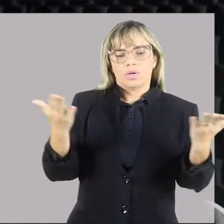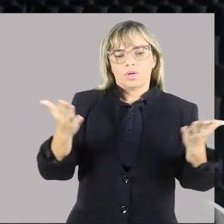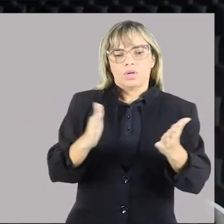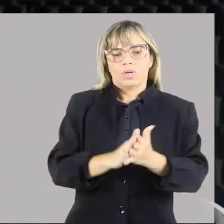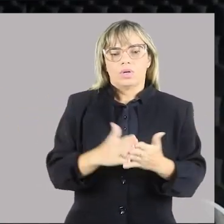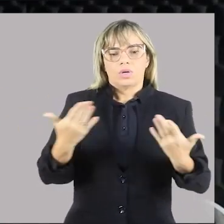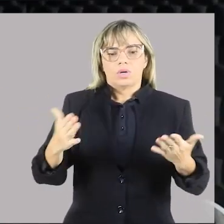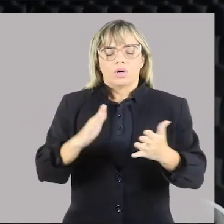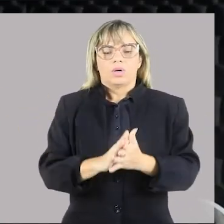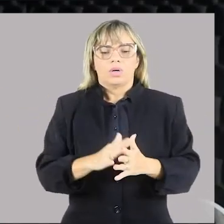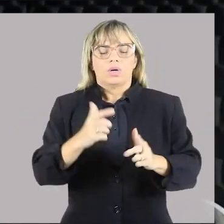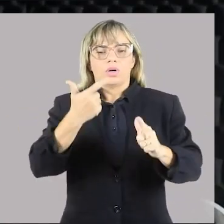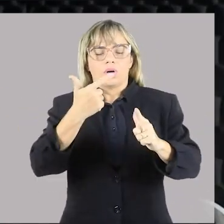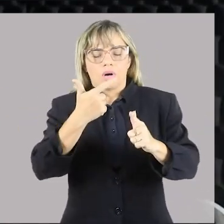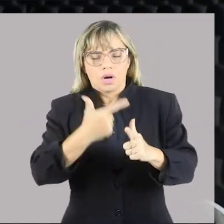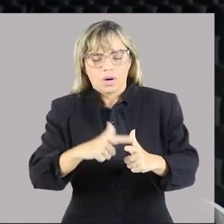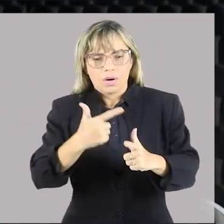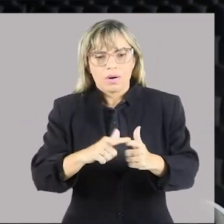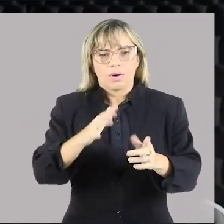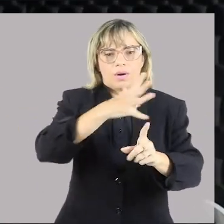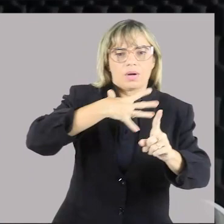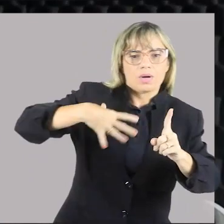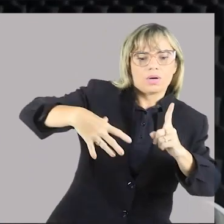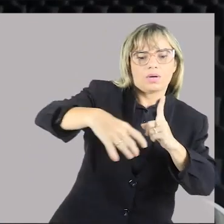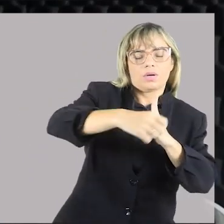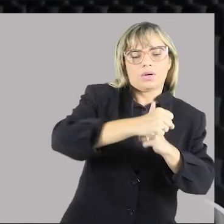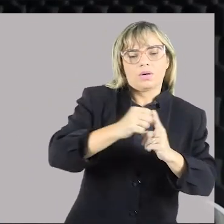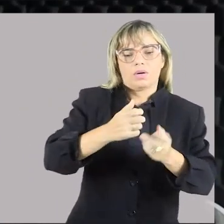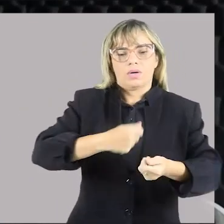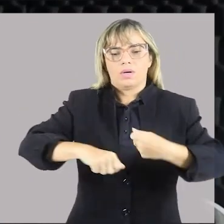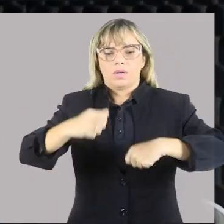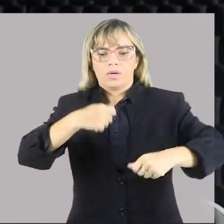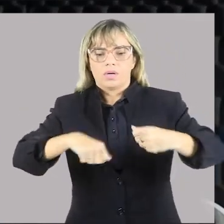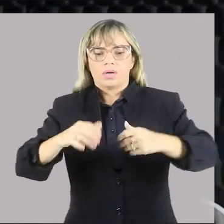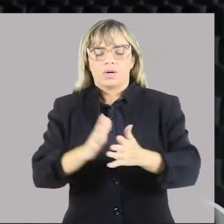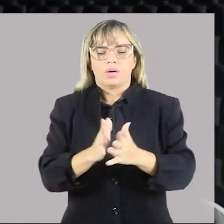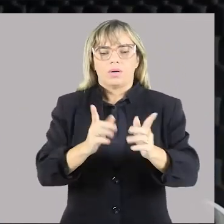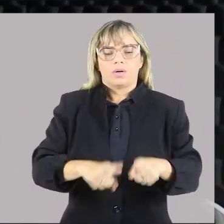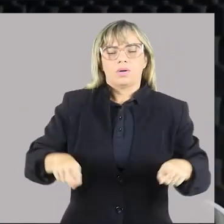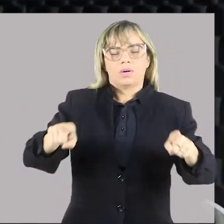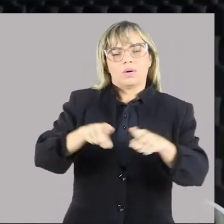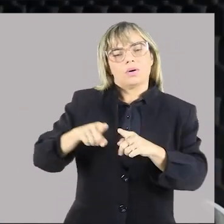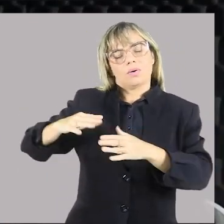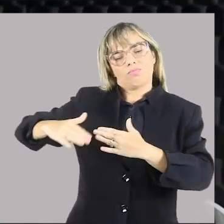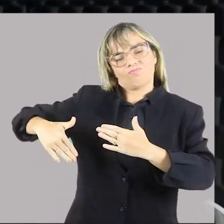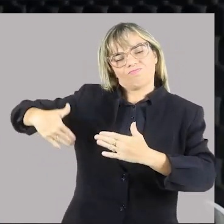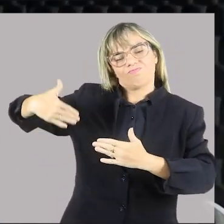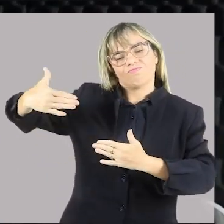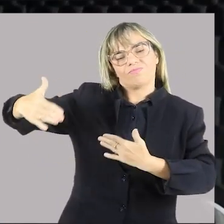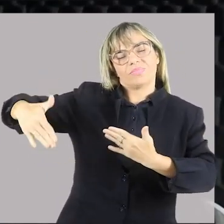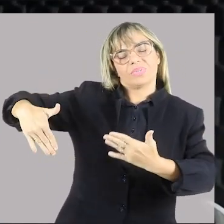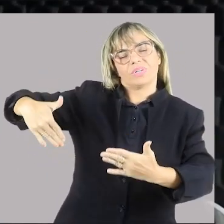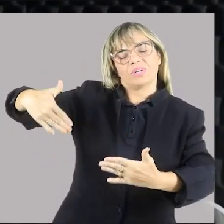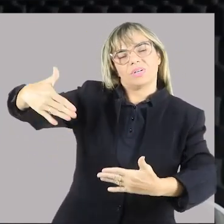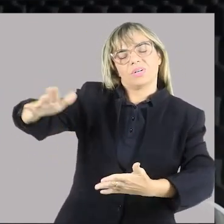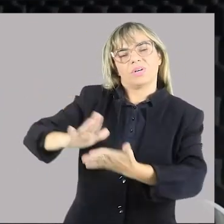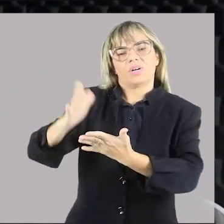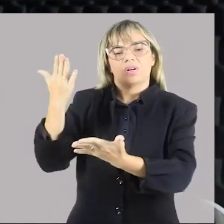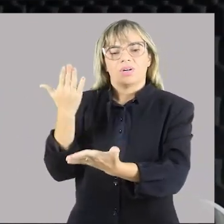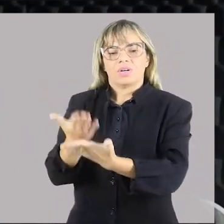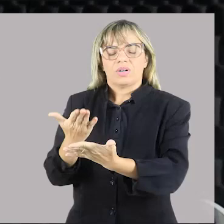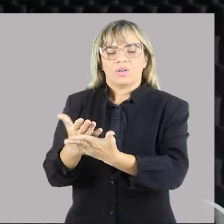sociais e econômicos. E também, ao longo das outras aulas,